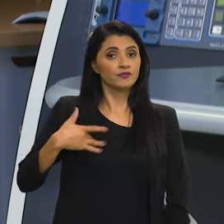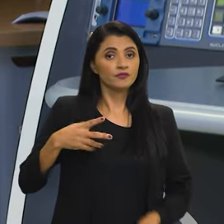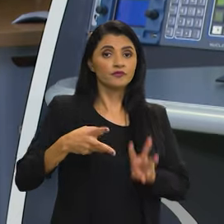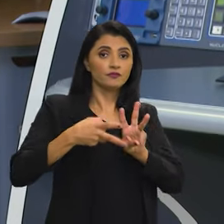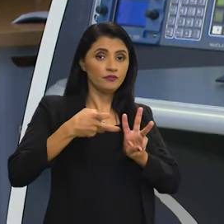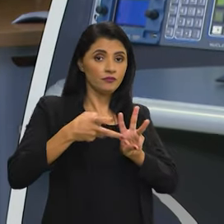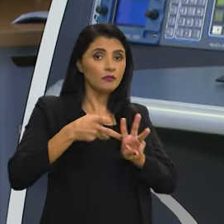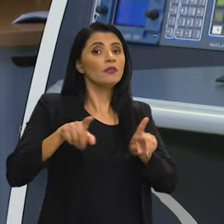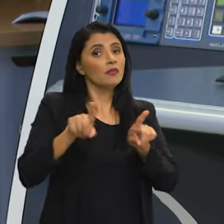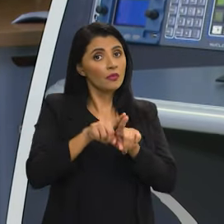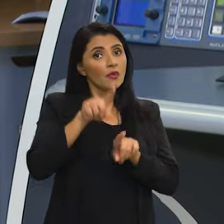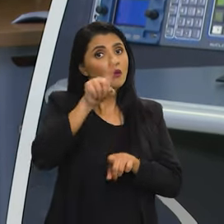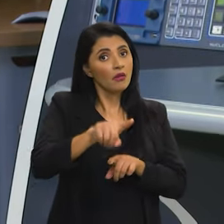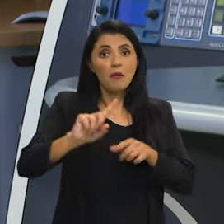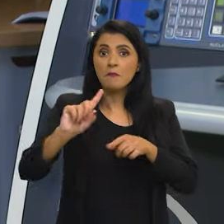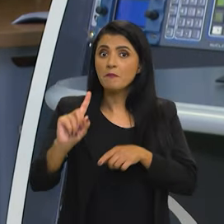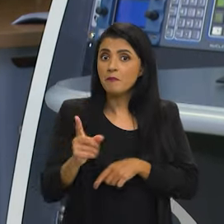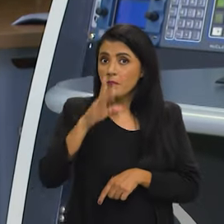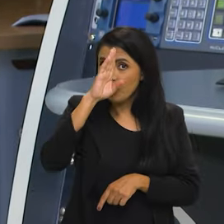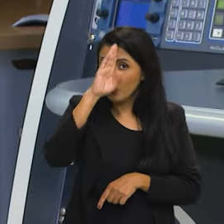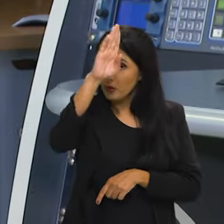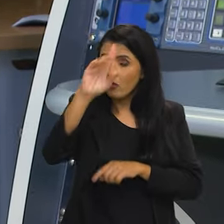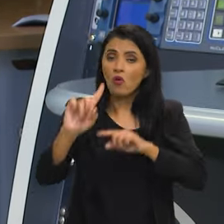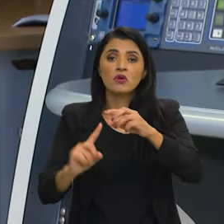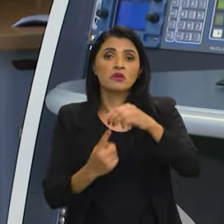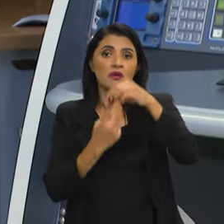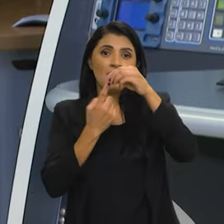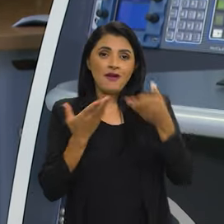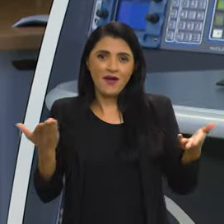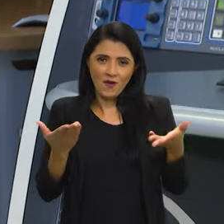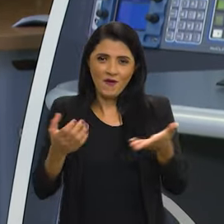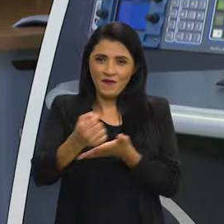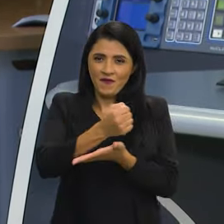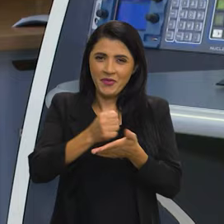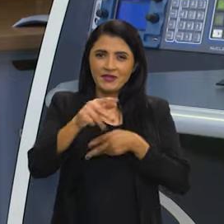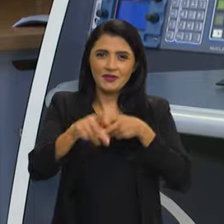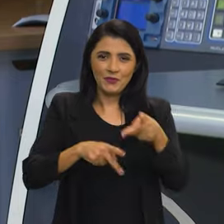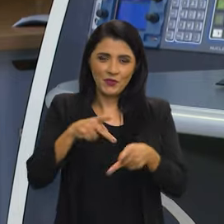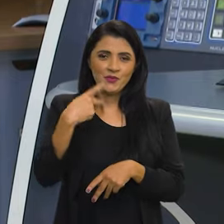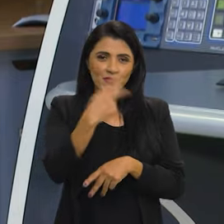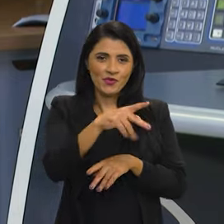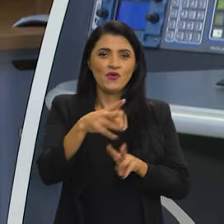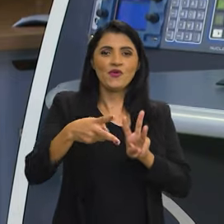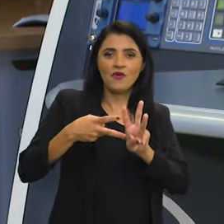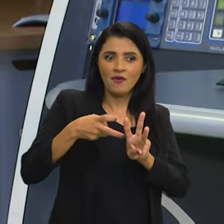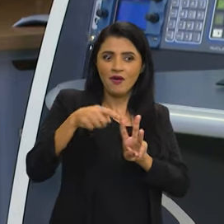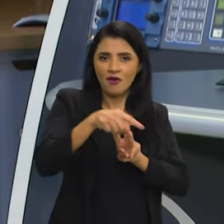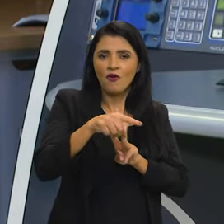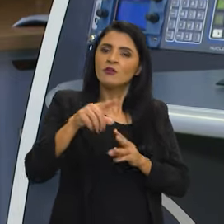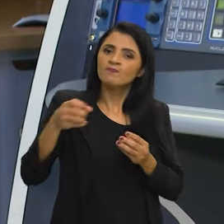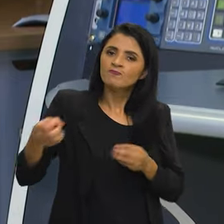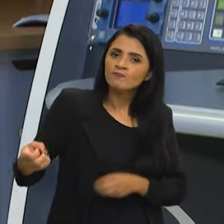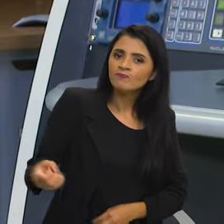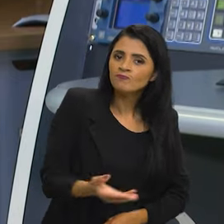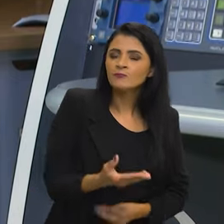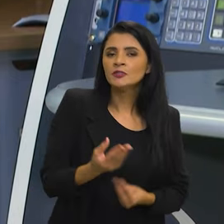prioritária. Acabou de ser lançado o Farmácia Popular. Então, nós tivemos que, para lançar o Farmácia Popular, com